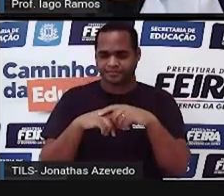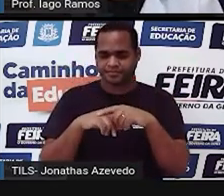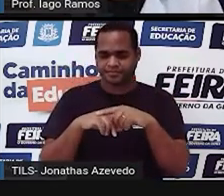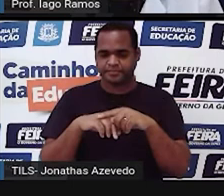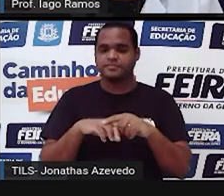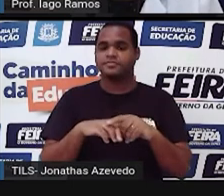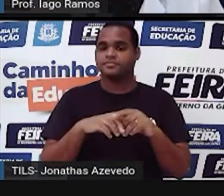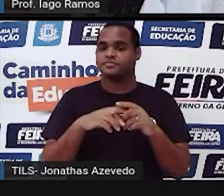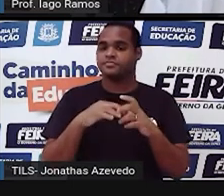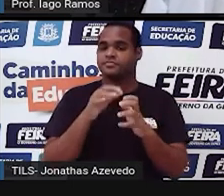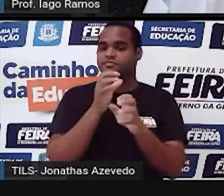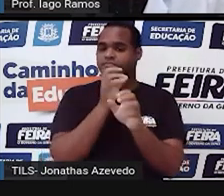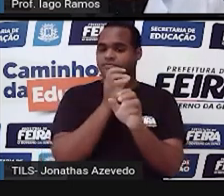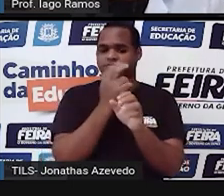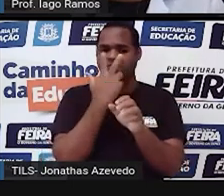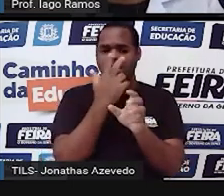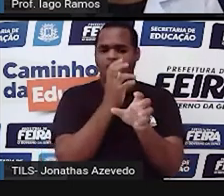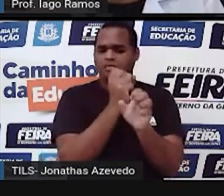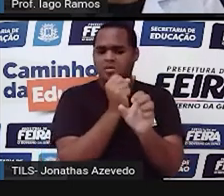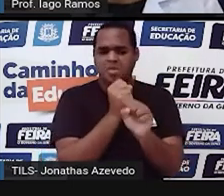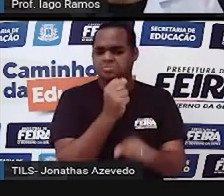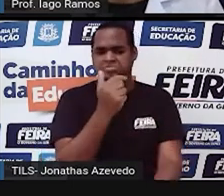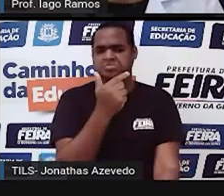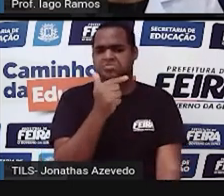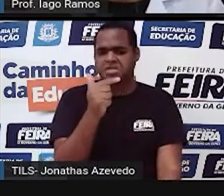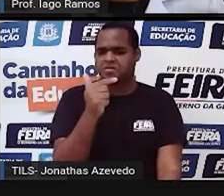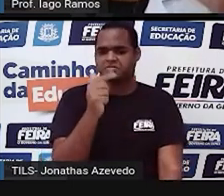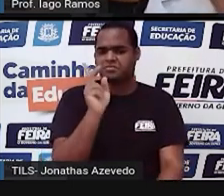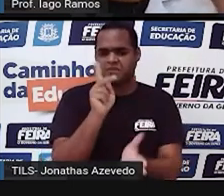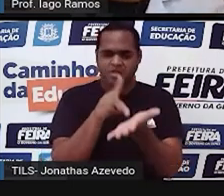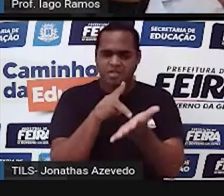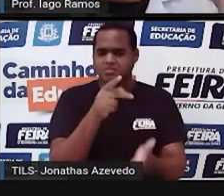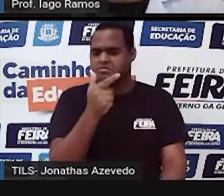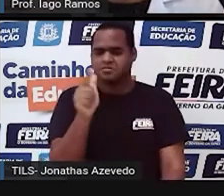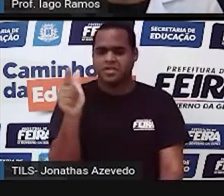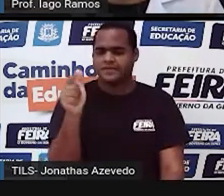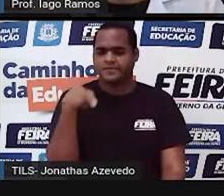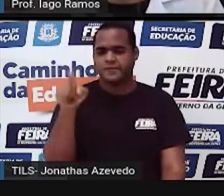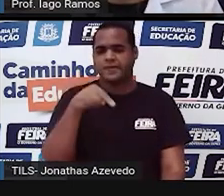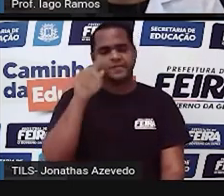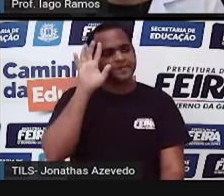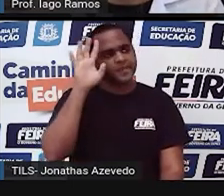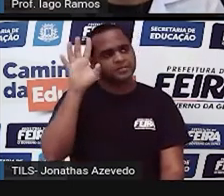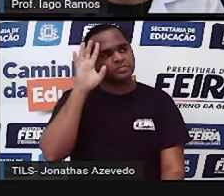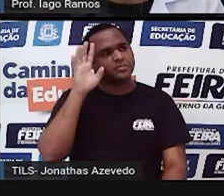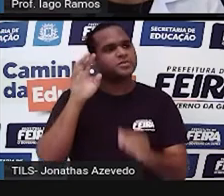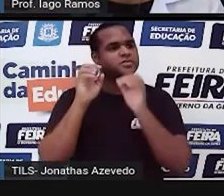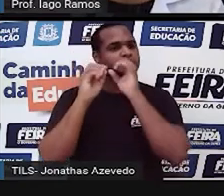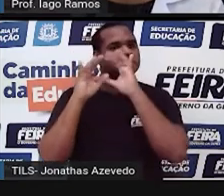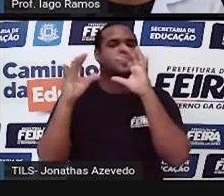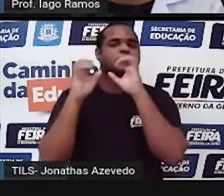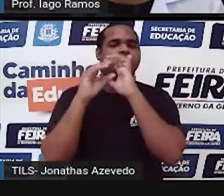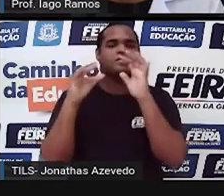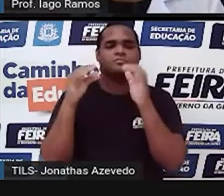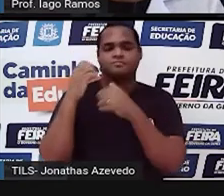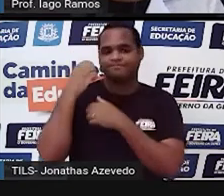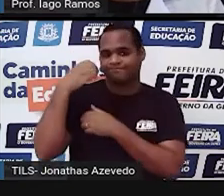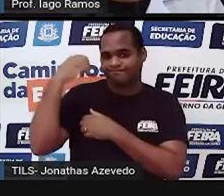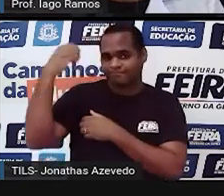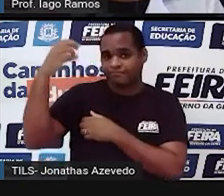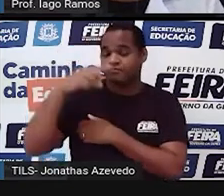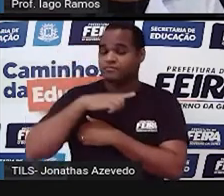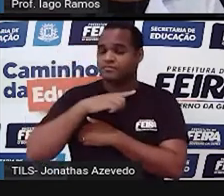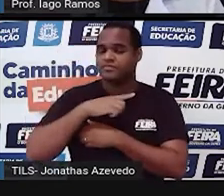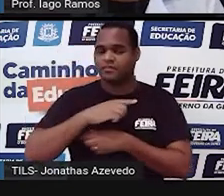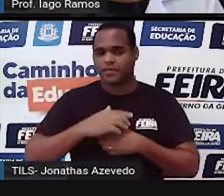que não existe. Vamos pensar assim, né? Talvez a gente, a nossa mente, viaje um pouquinho nisso, mas é isso mesmo. Então,